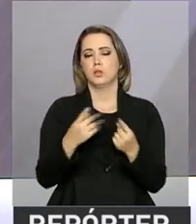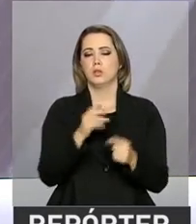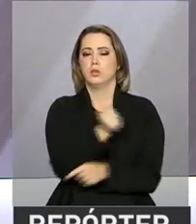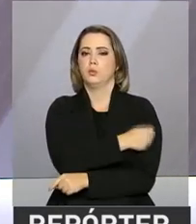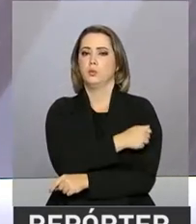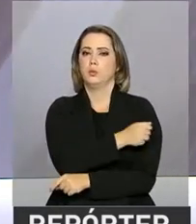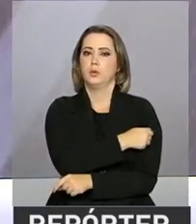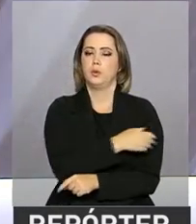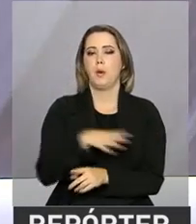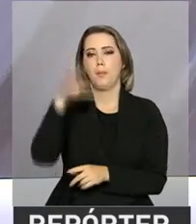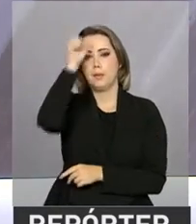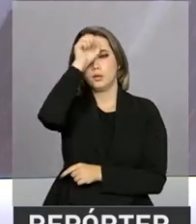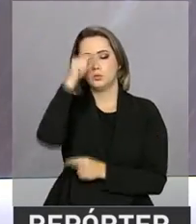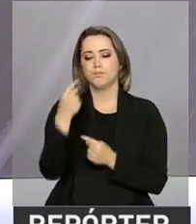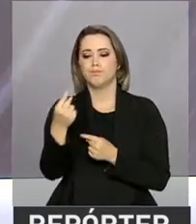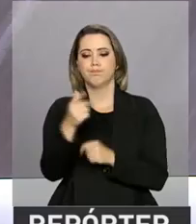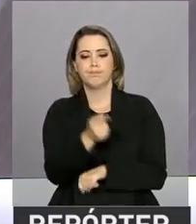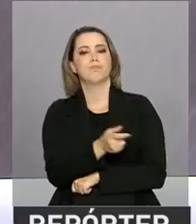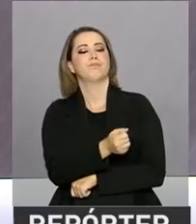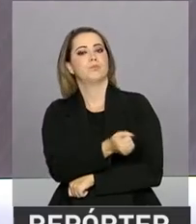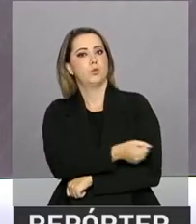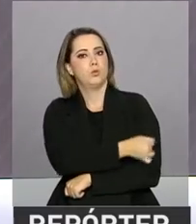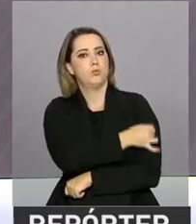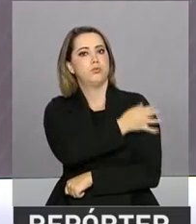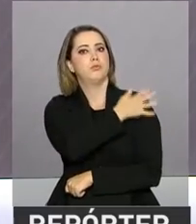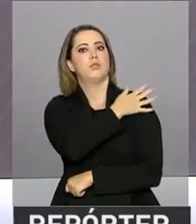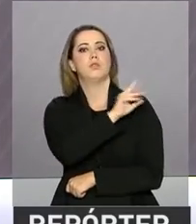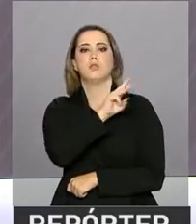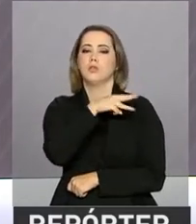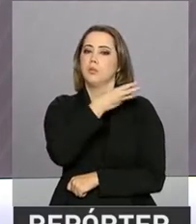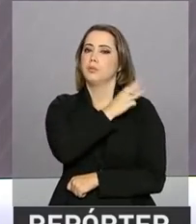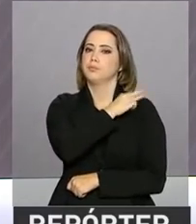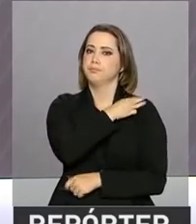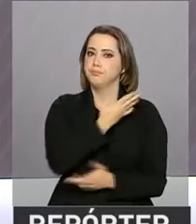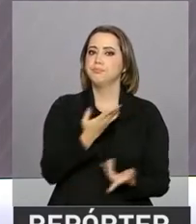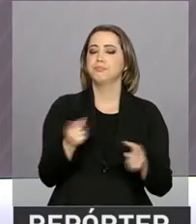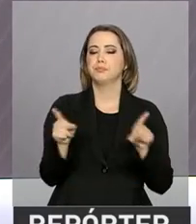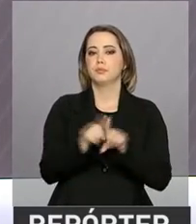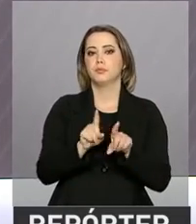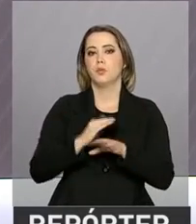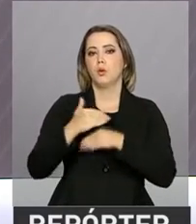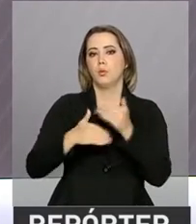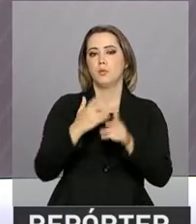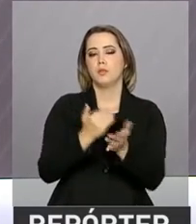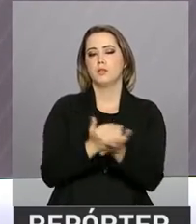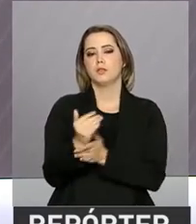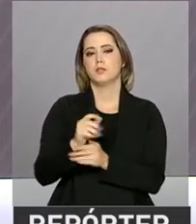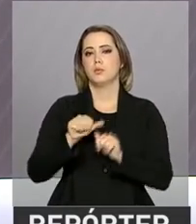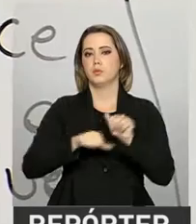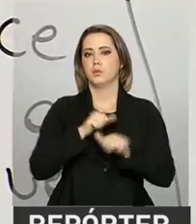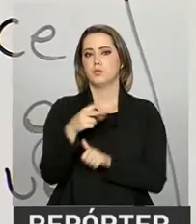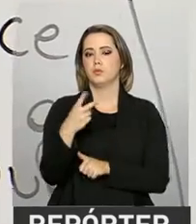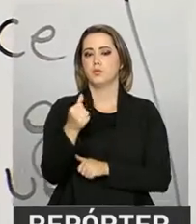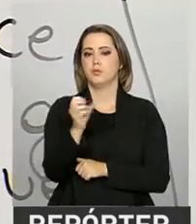O governo quer começar a implementar as mudanças na educação brasileira a partir de 2018.